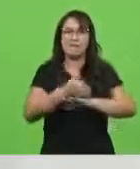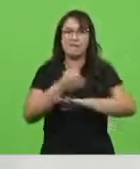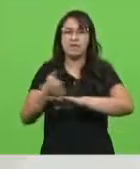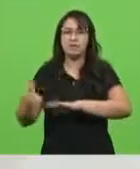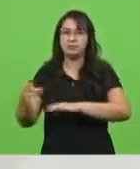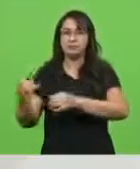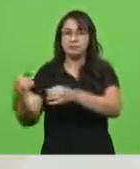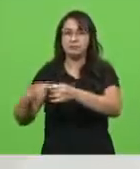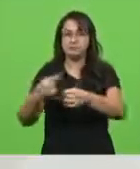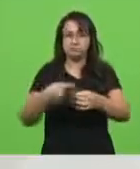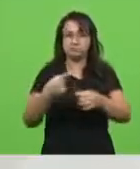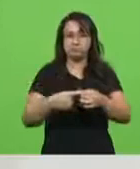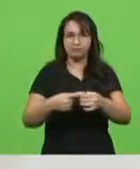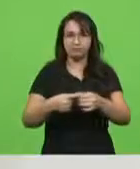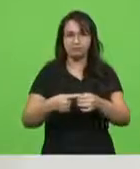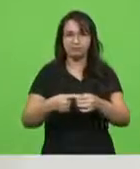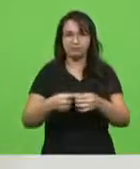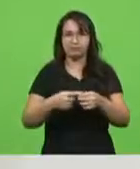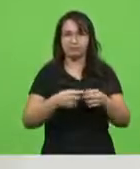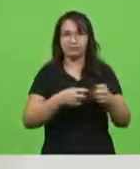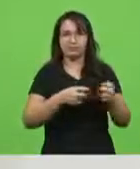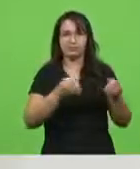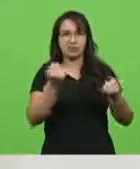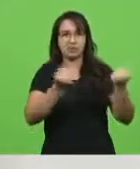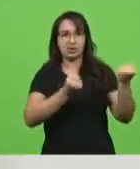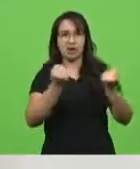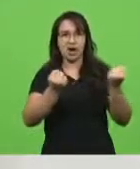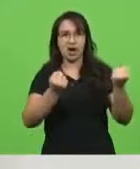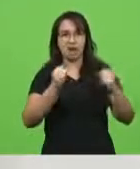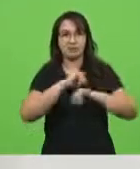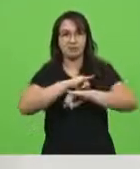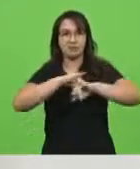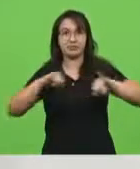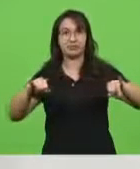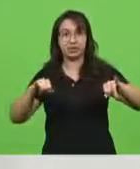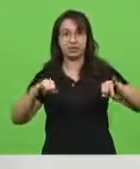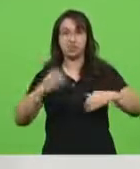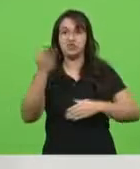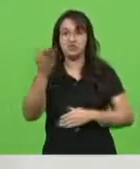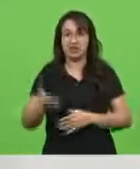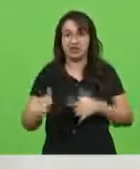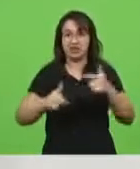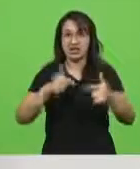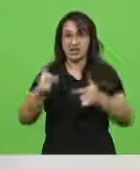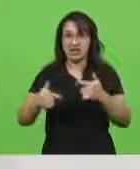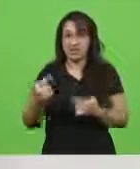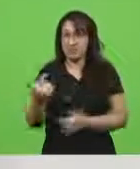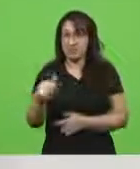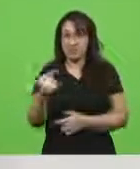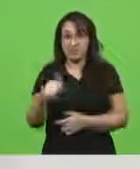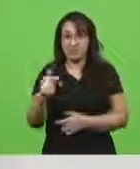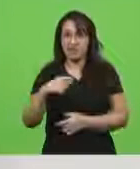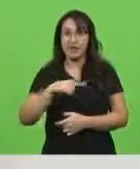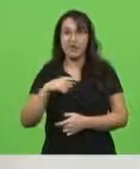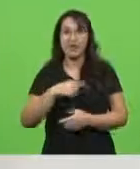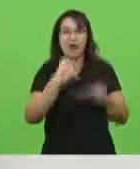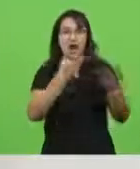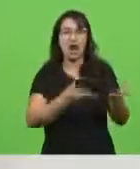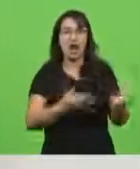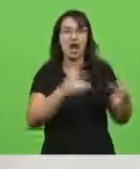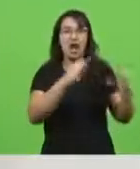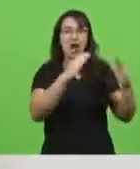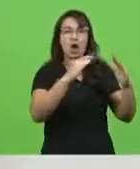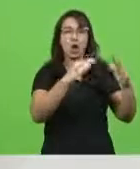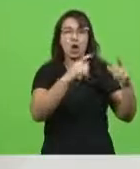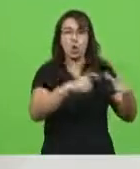menores, com o carro do som. Atenção, atenção, atenção, você que está desempregado, tem lá, na Fundição Tupi, a Fundição